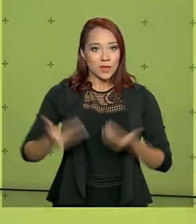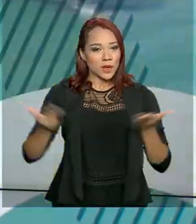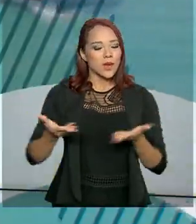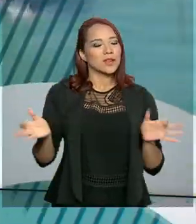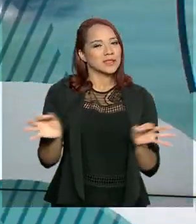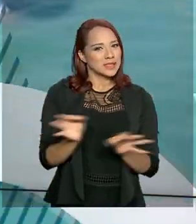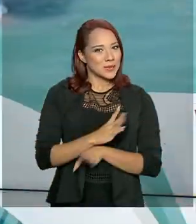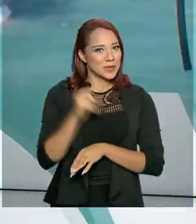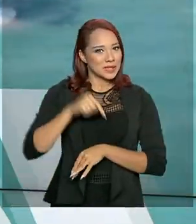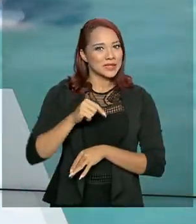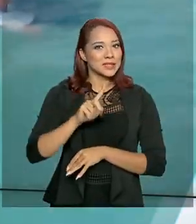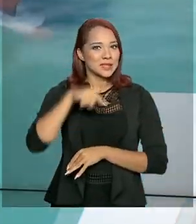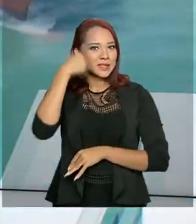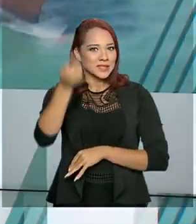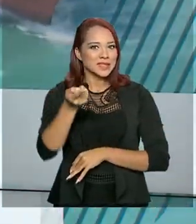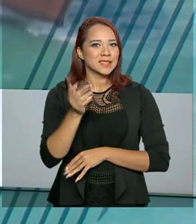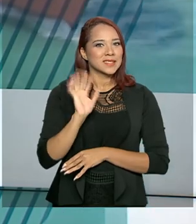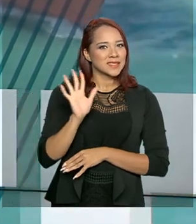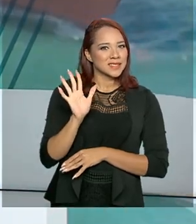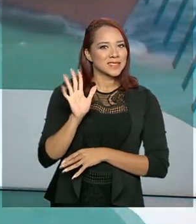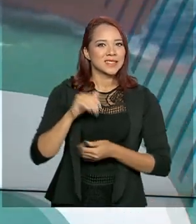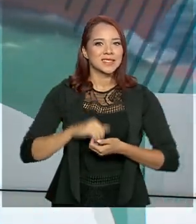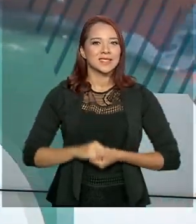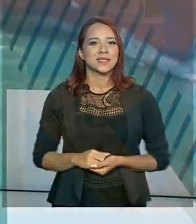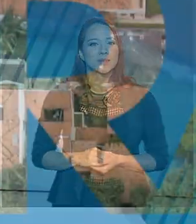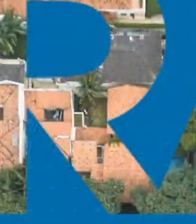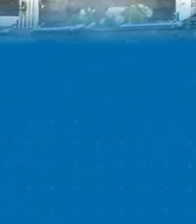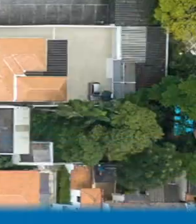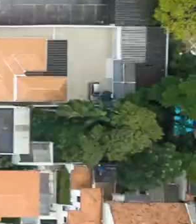termina aqui. Nos vemos na próxima edição. Até lá!